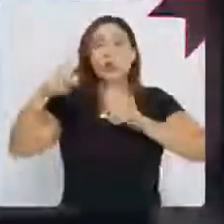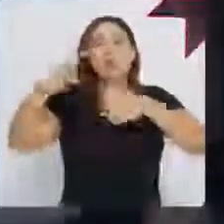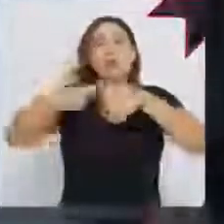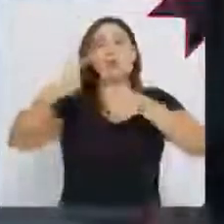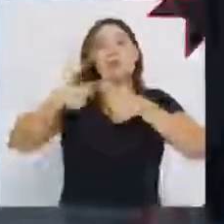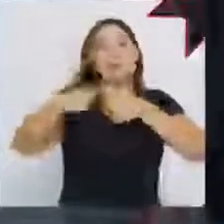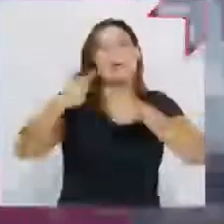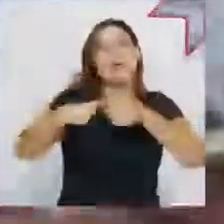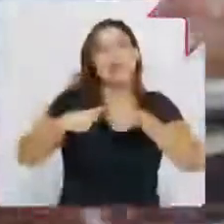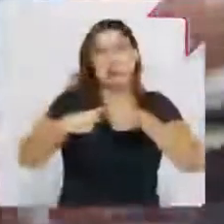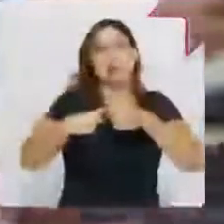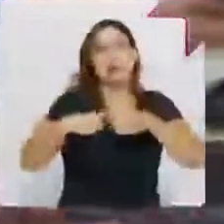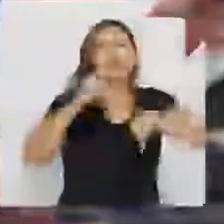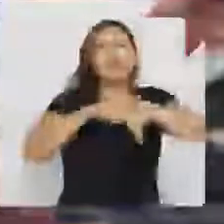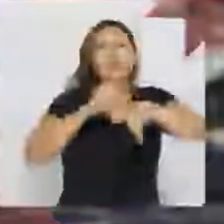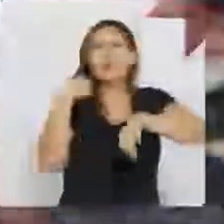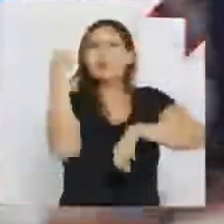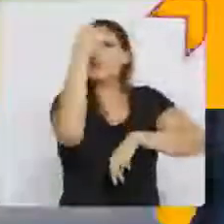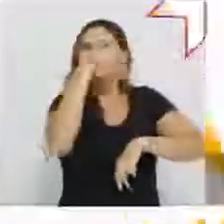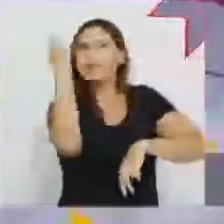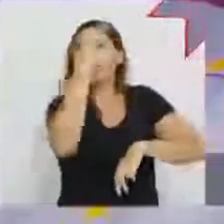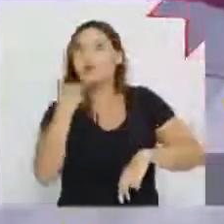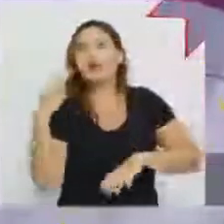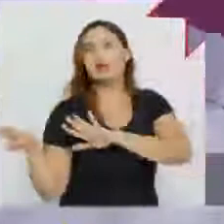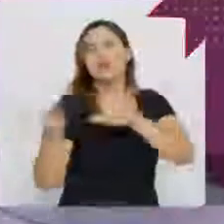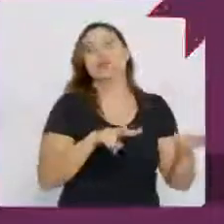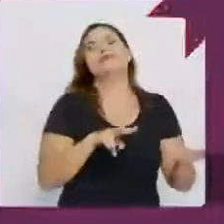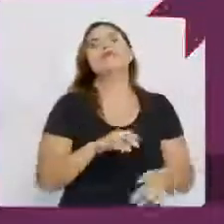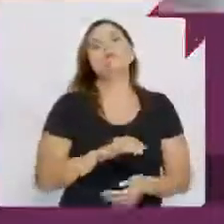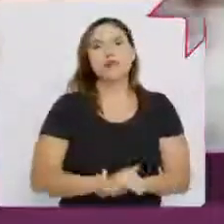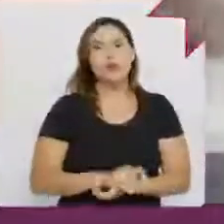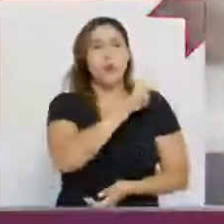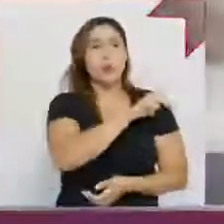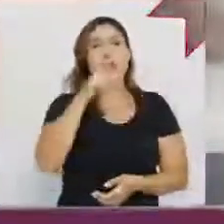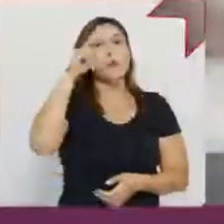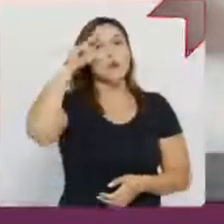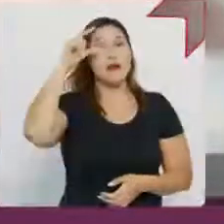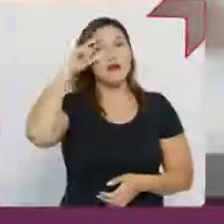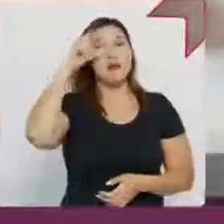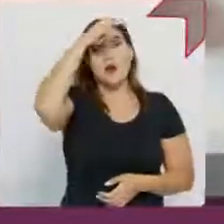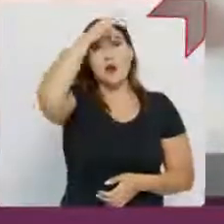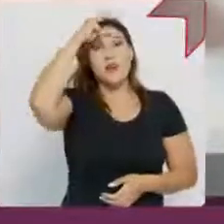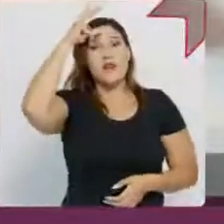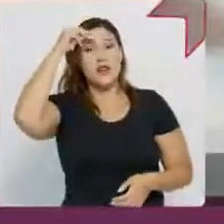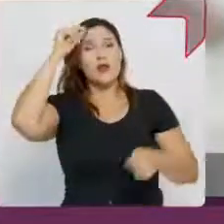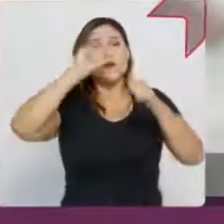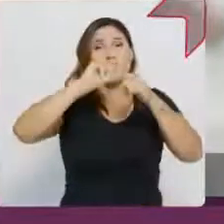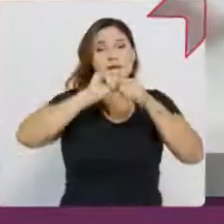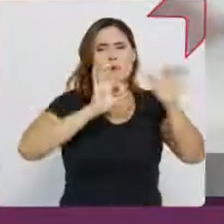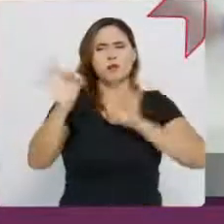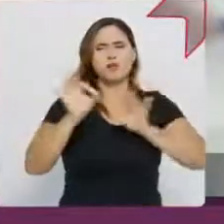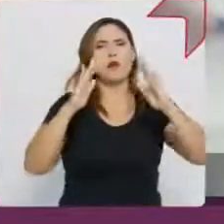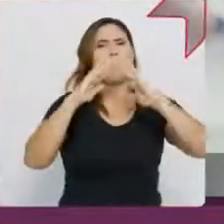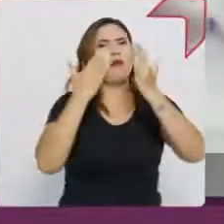cidade 24 horas por dia, 7 dias por semana. O professor Zé Raimundo é o prefeito que vai implantar o programa Escola em Dobro,